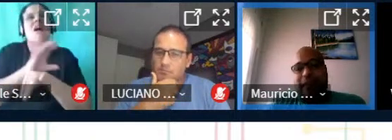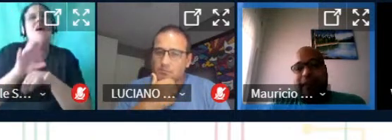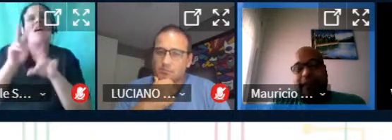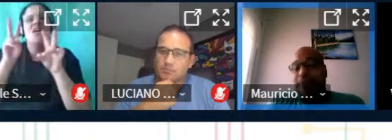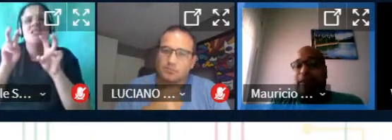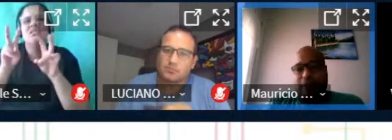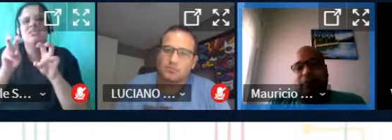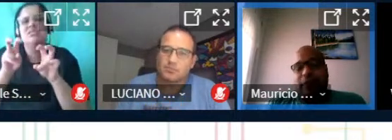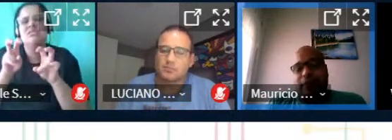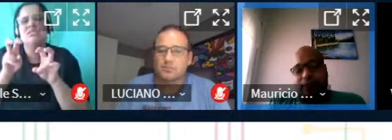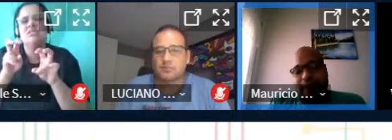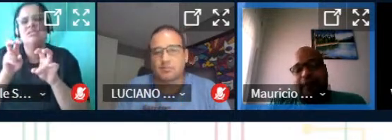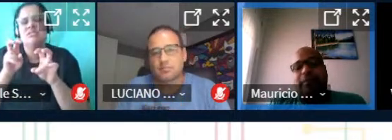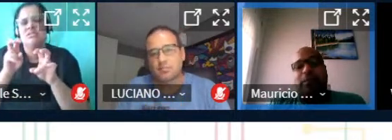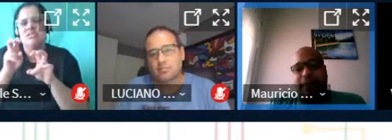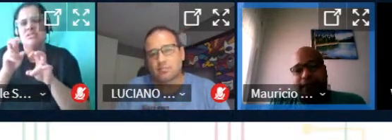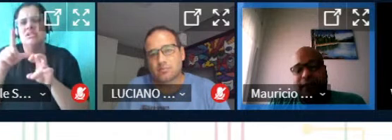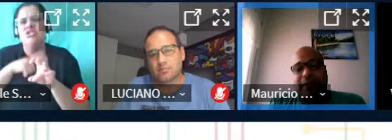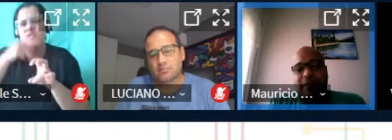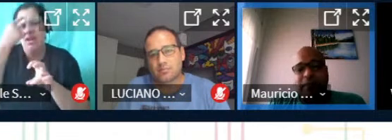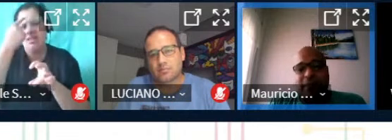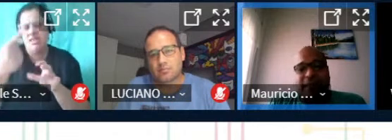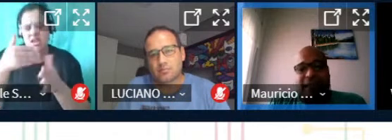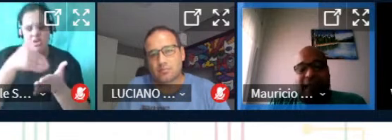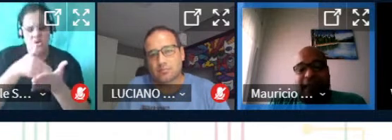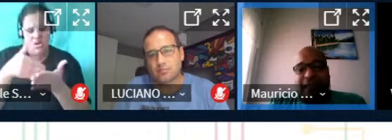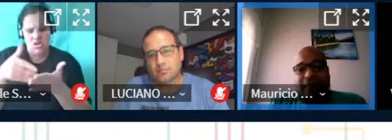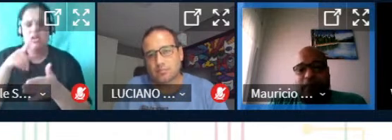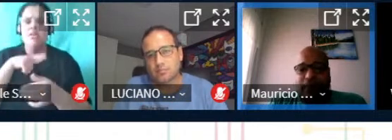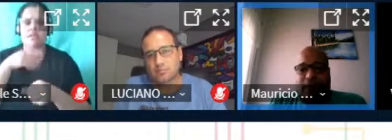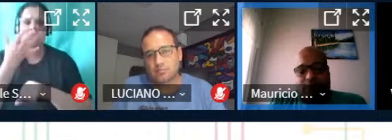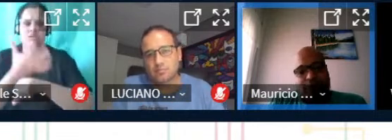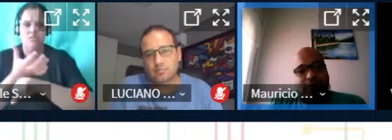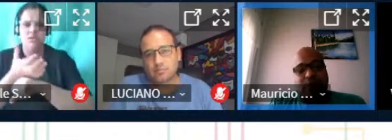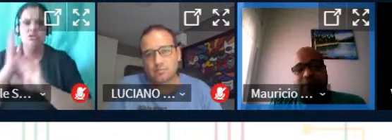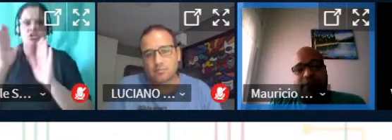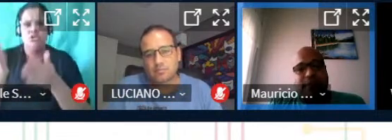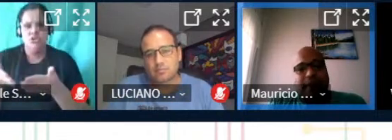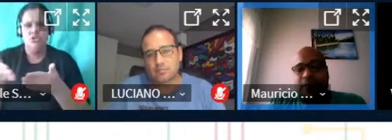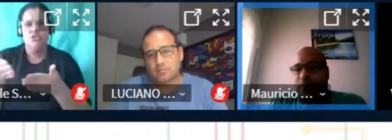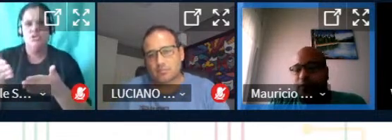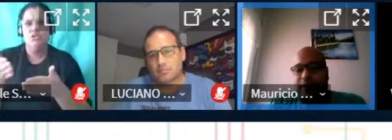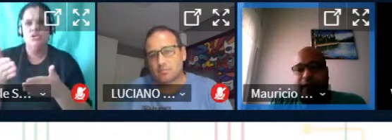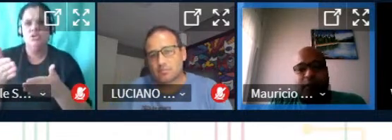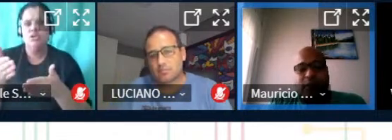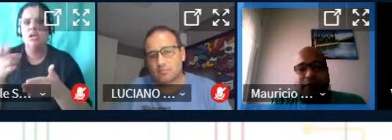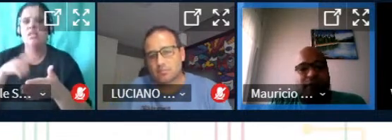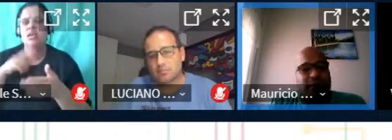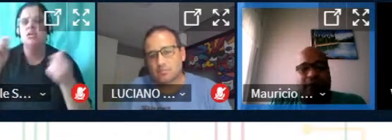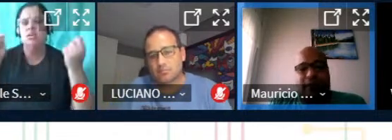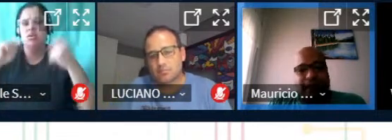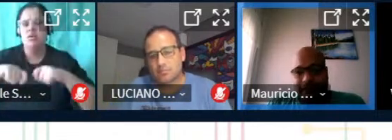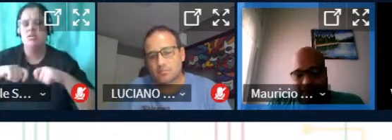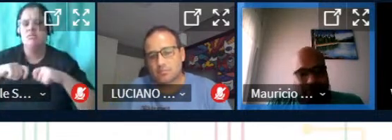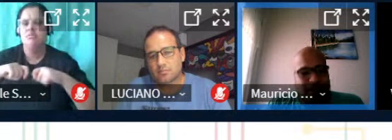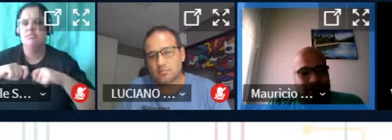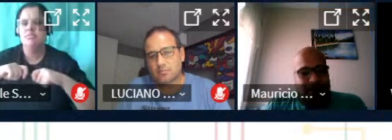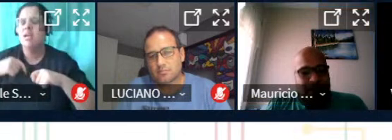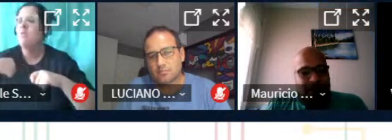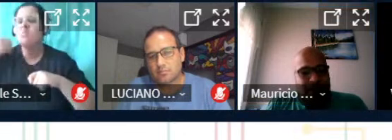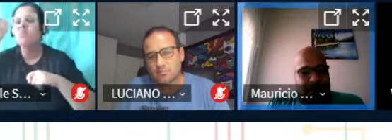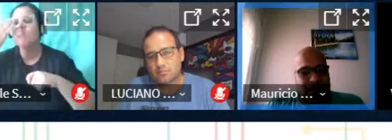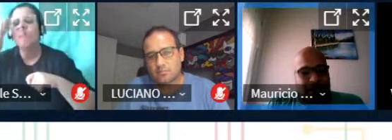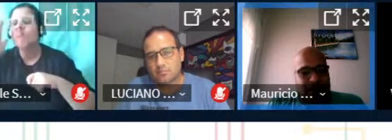são aqueles que tiveram a ideia inicial tiveram disciplina já e aí tem condições de me dizer assim bapos professor isso é impossível de se entender